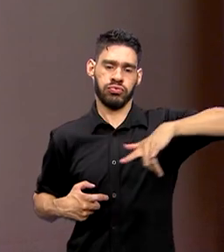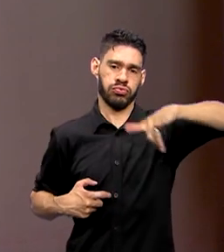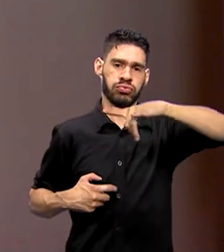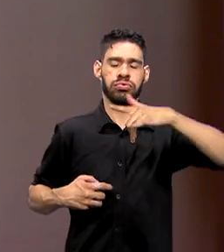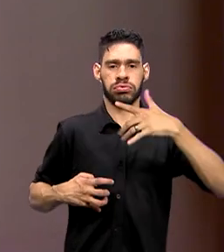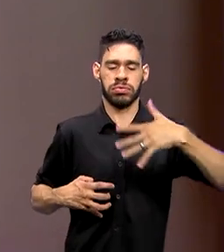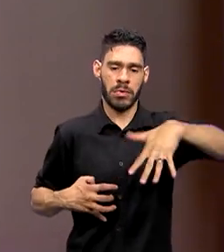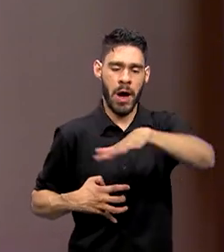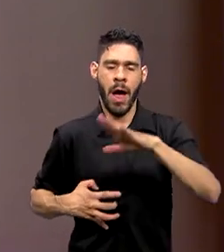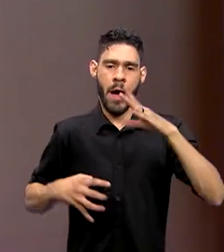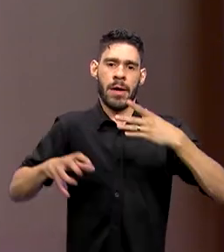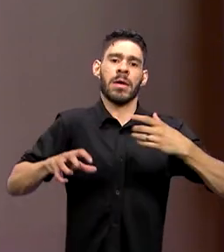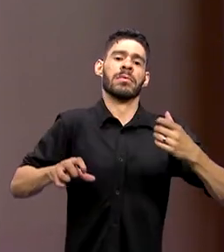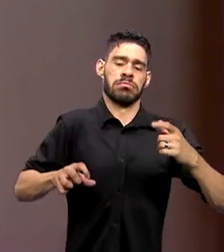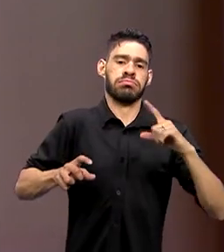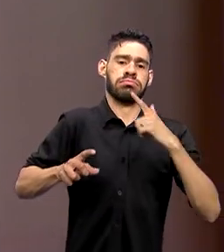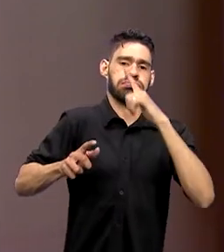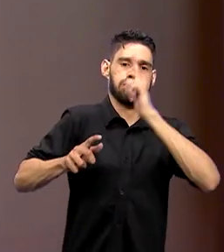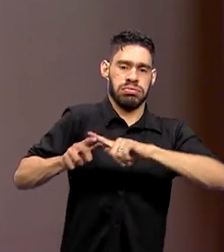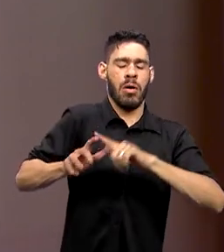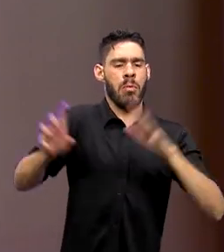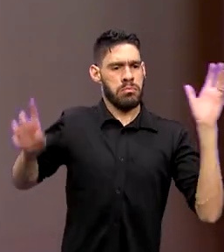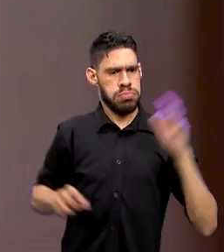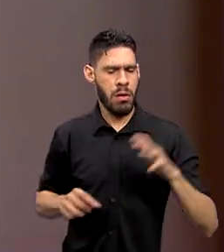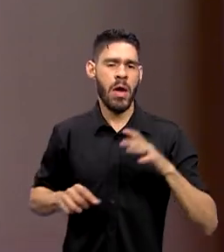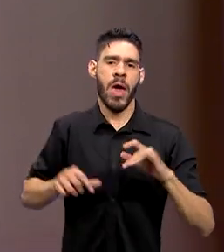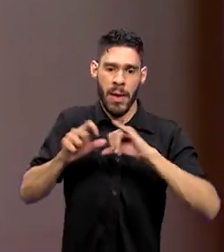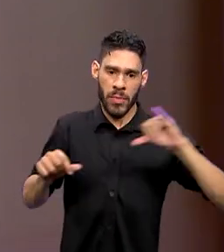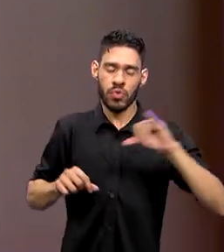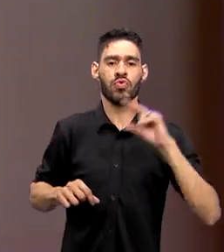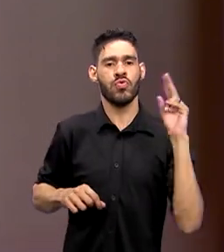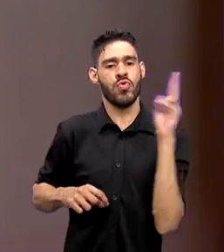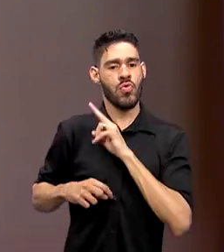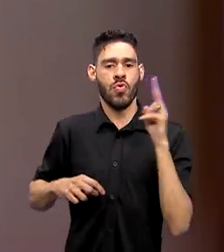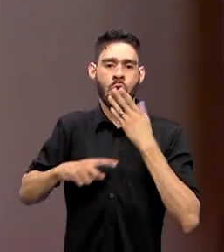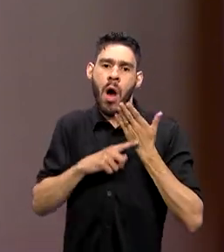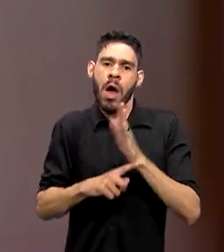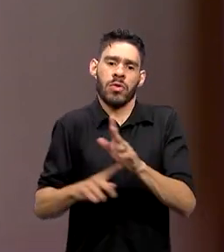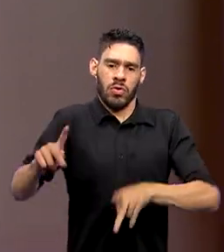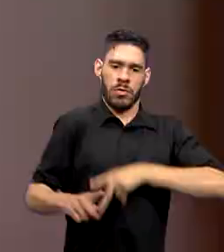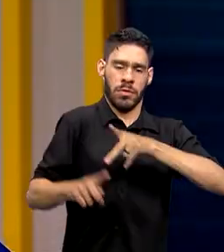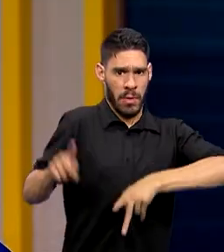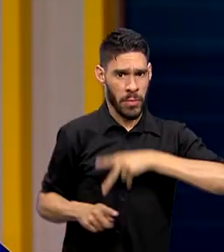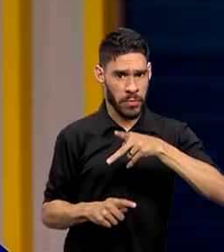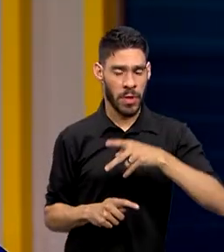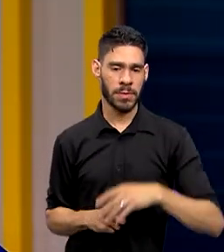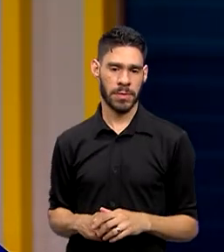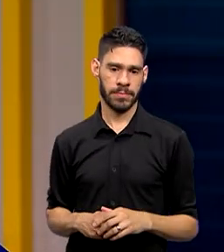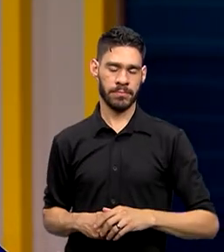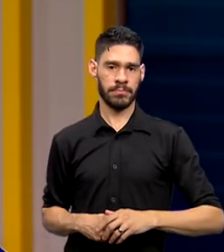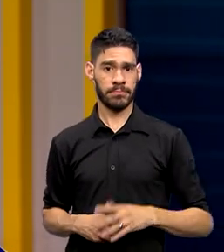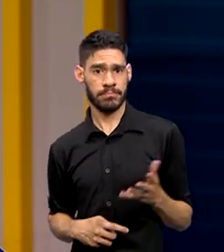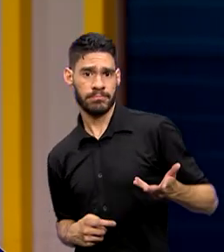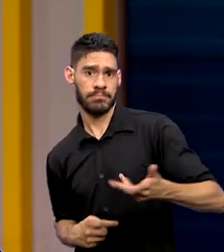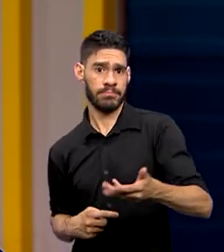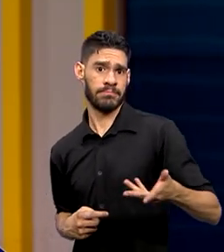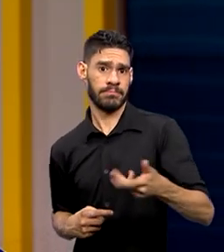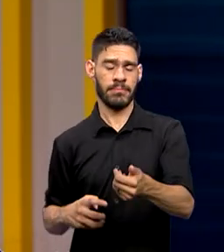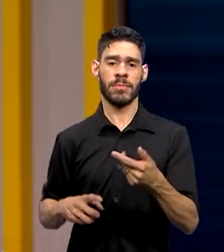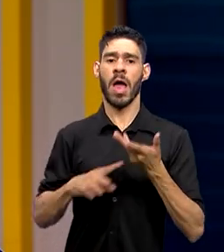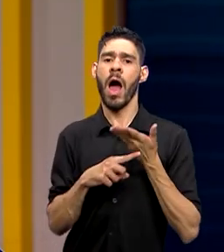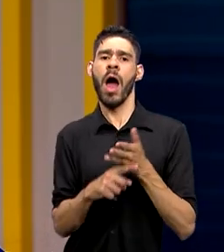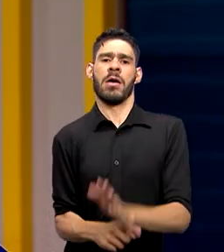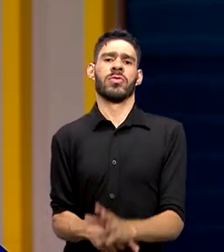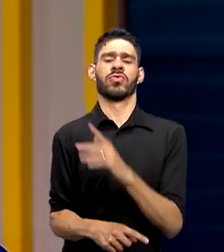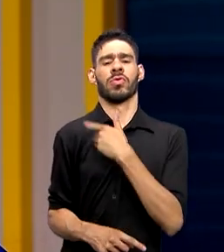afetadas e anunciaram uma série de medidas emergenciais para o auxílio à população. E para agilizar a chegada dessa